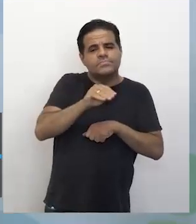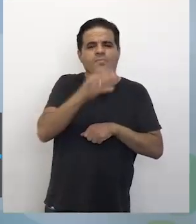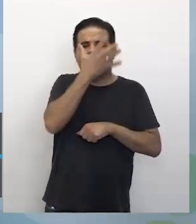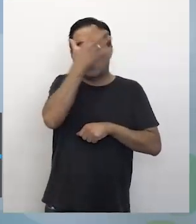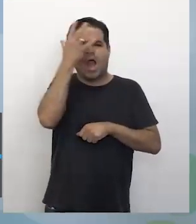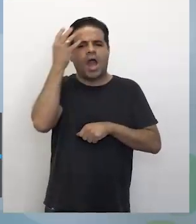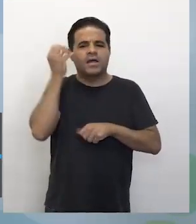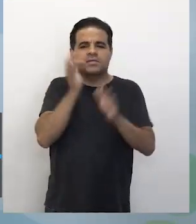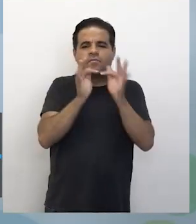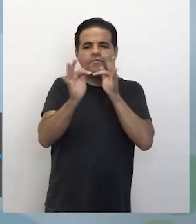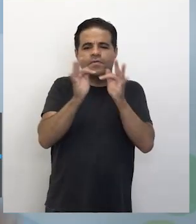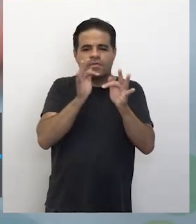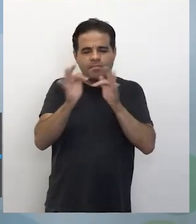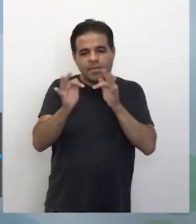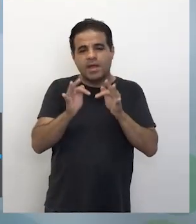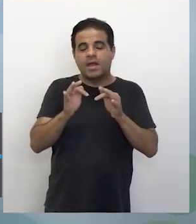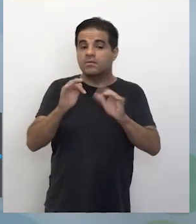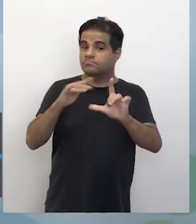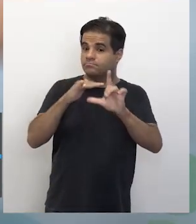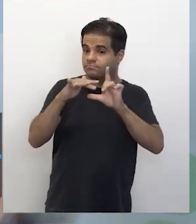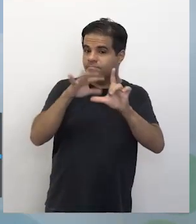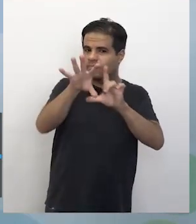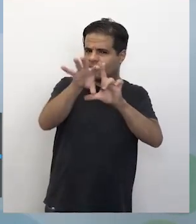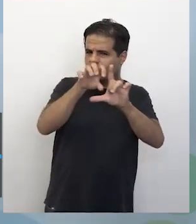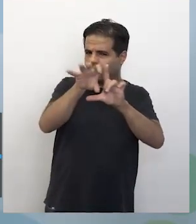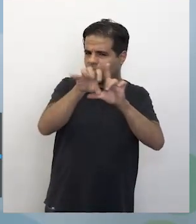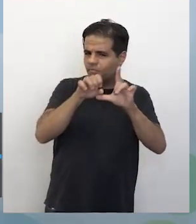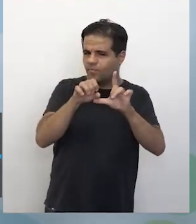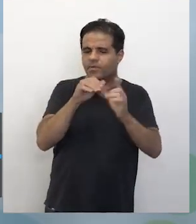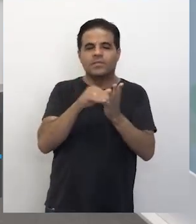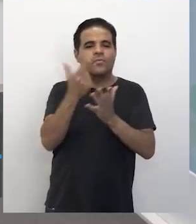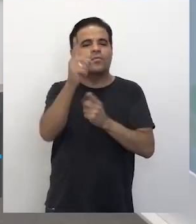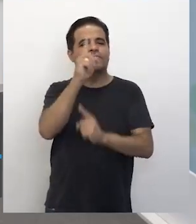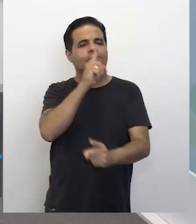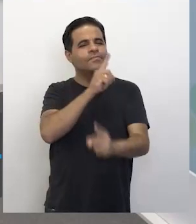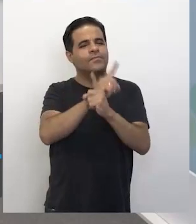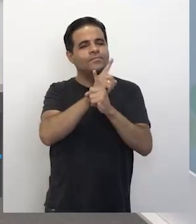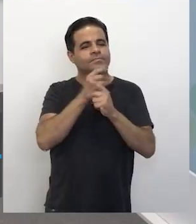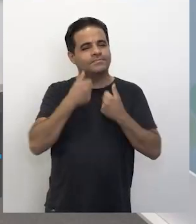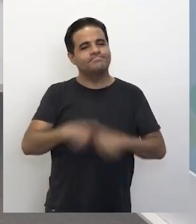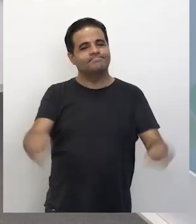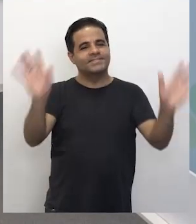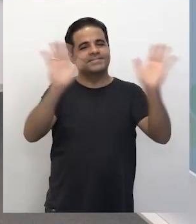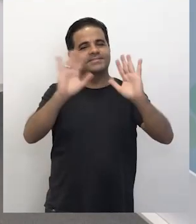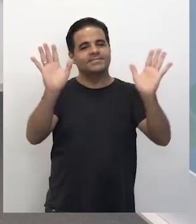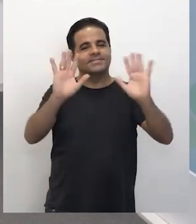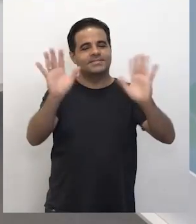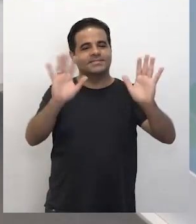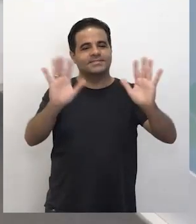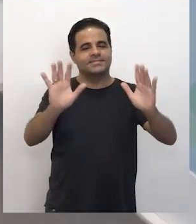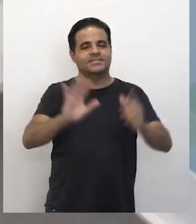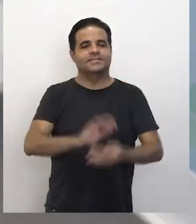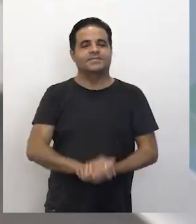esqueçam de dar o feedback da aula aí no QR Code e até a próxima. Até, pessoal. Tchau, tchau.